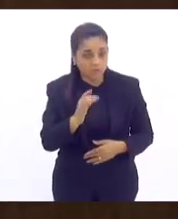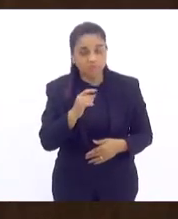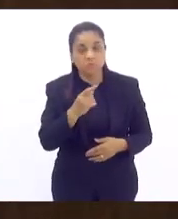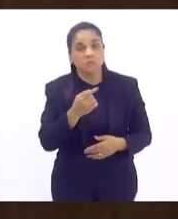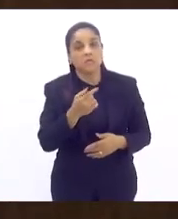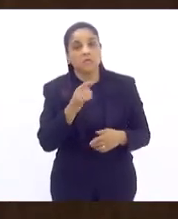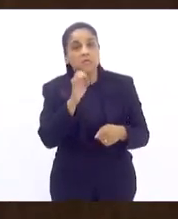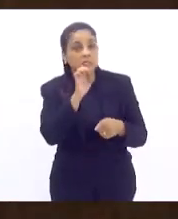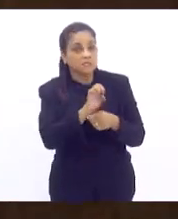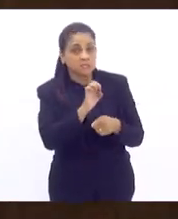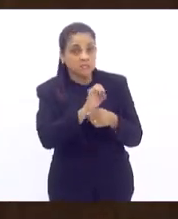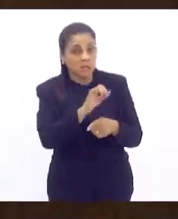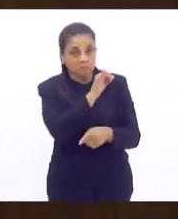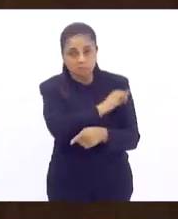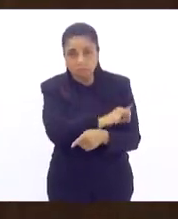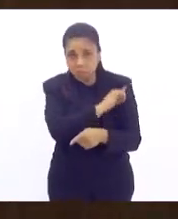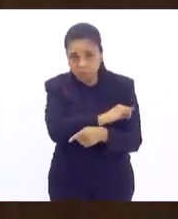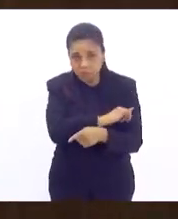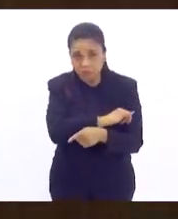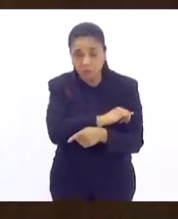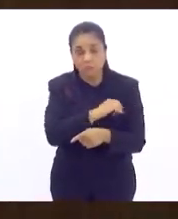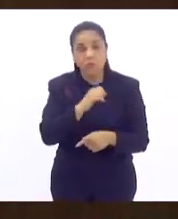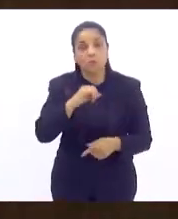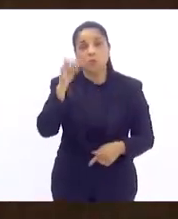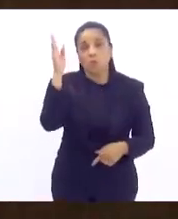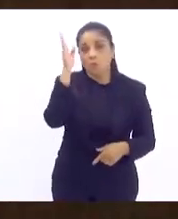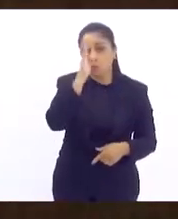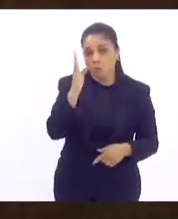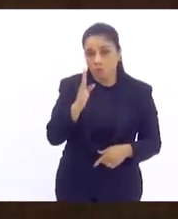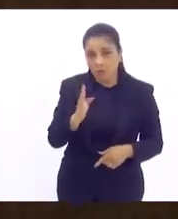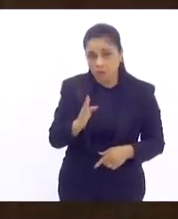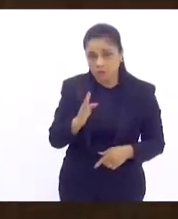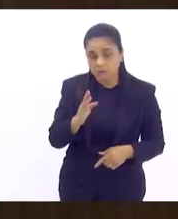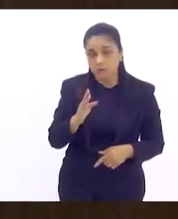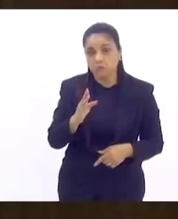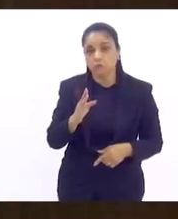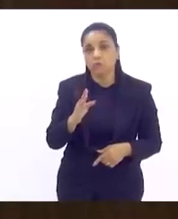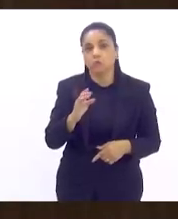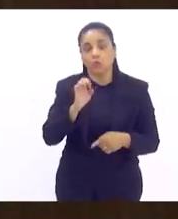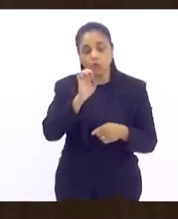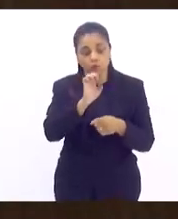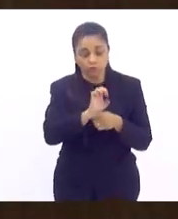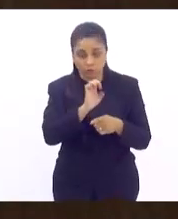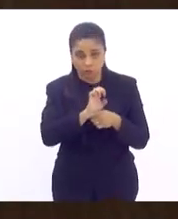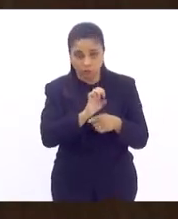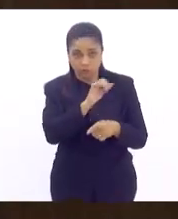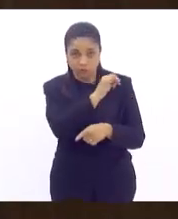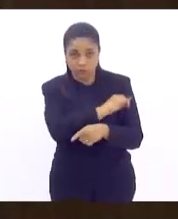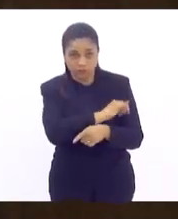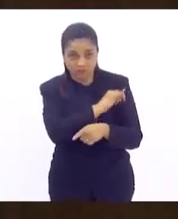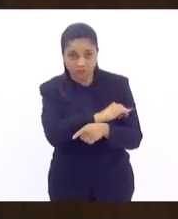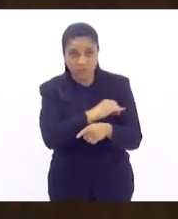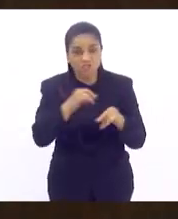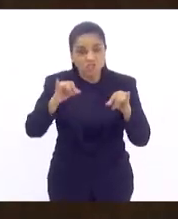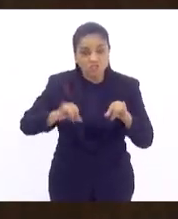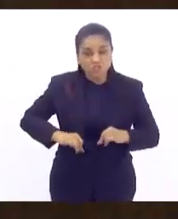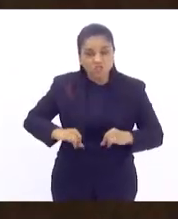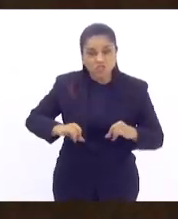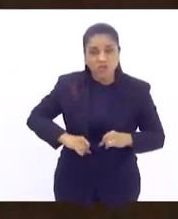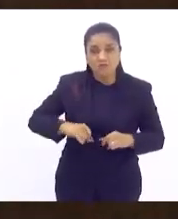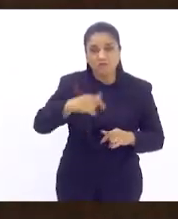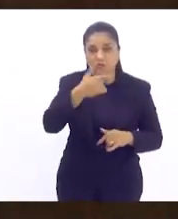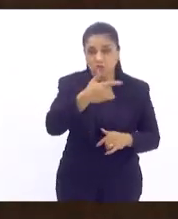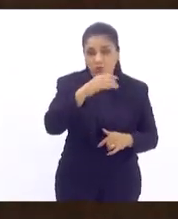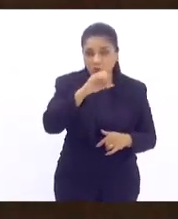legisla. O Brasil e, particularmente, aqui, o estado do Rio de Janeiro sofrem desde 2018 com o